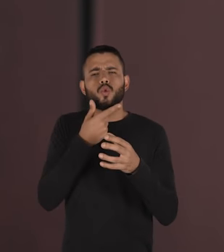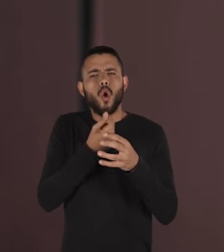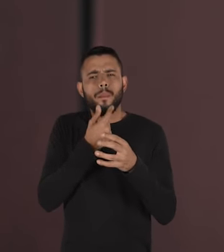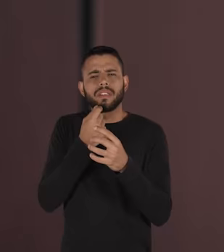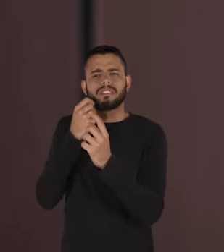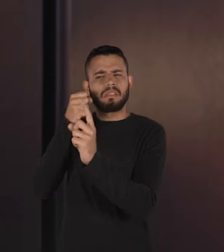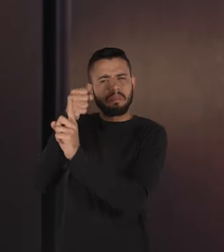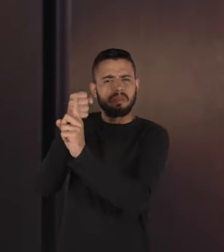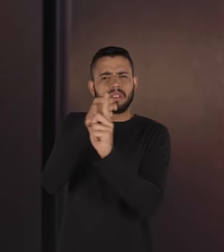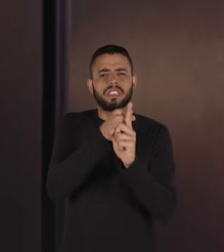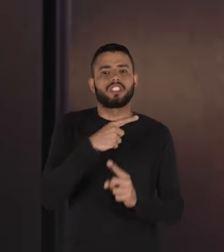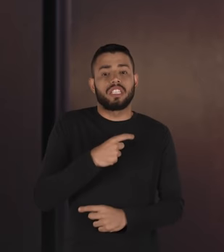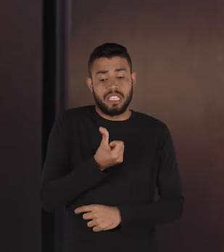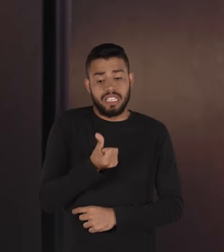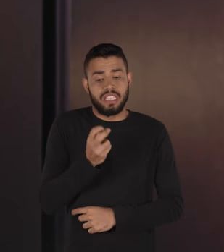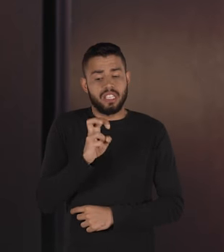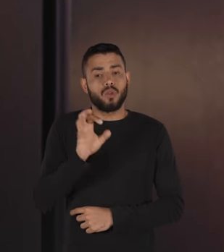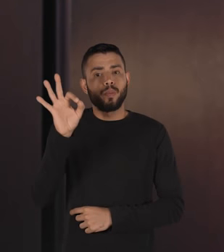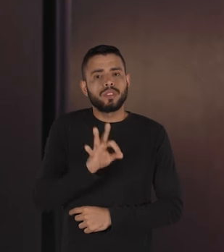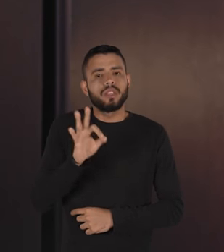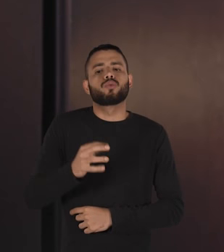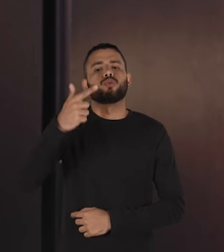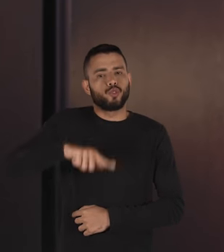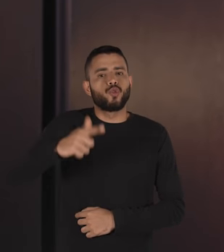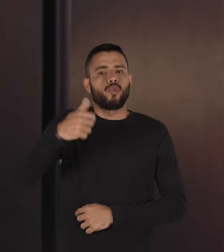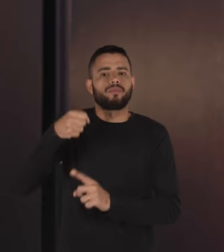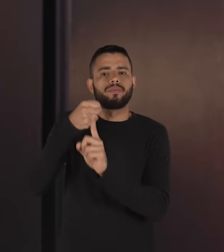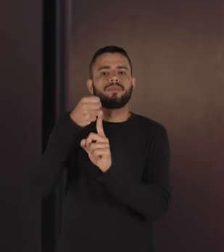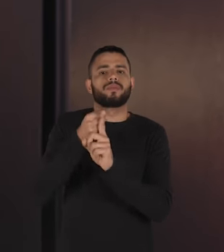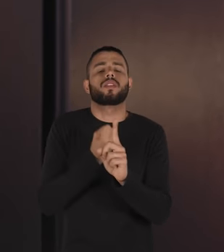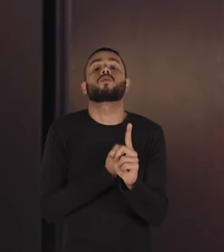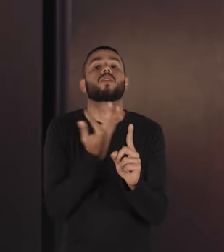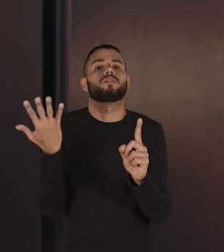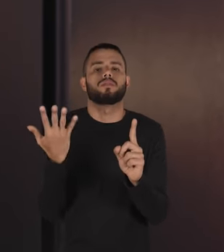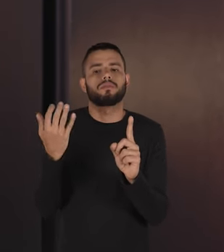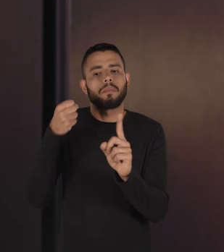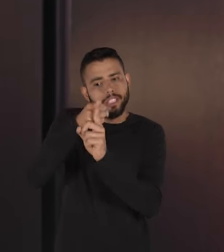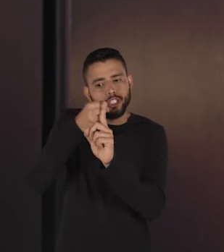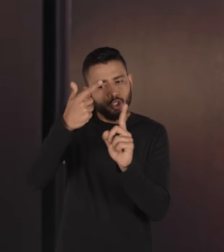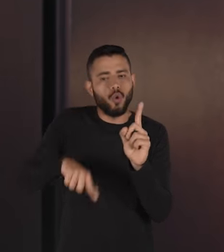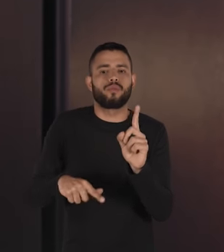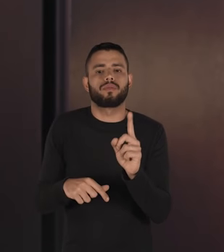reflexivos desses homens que eram 65% reincidentes para quanto de reincidência